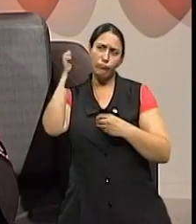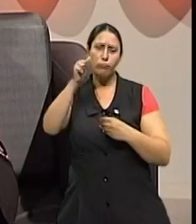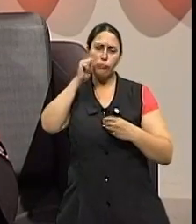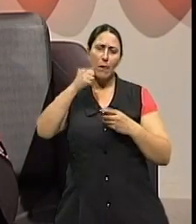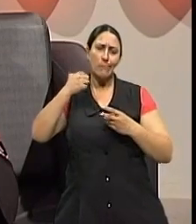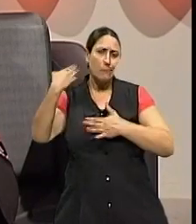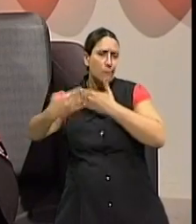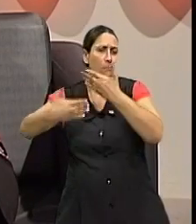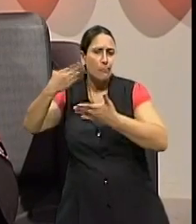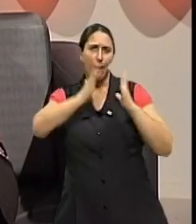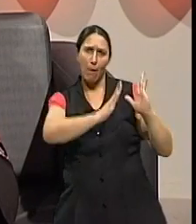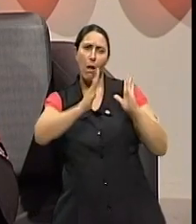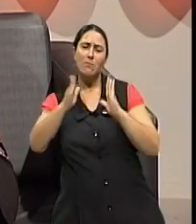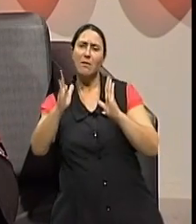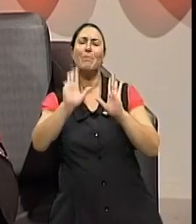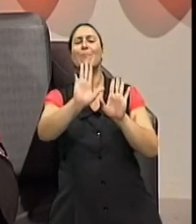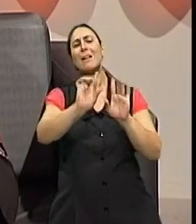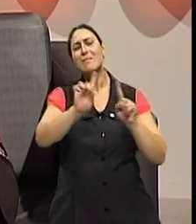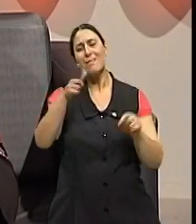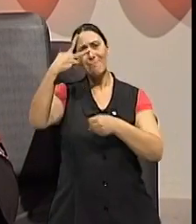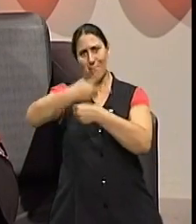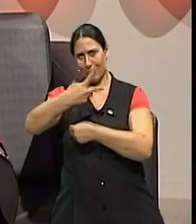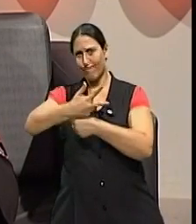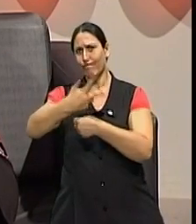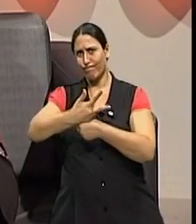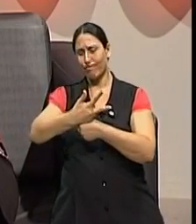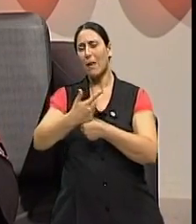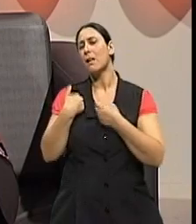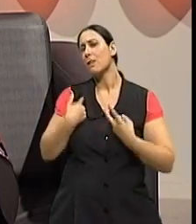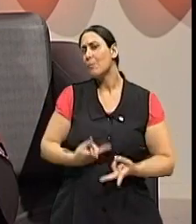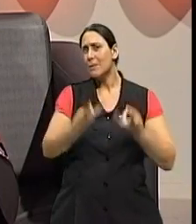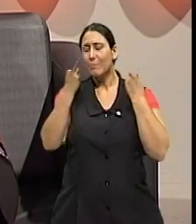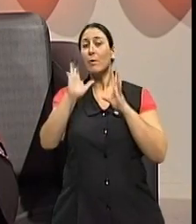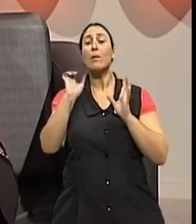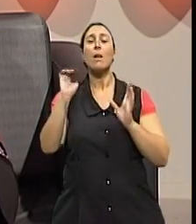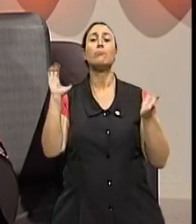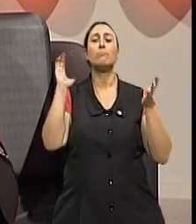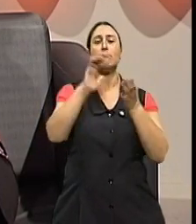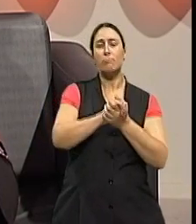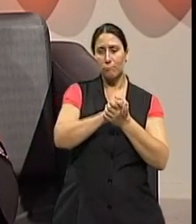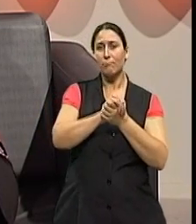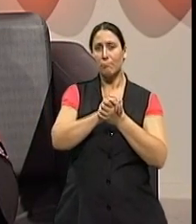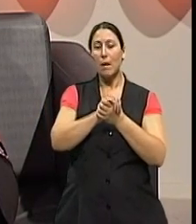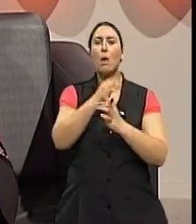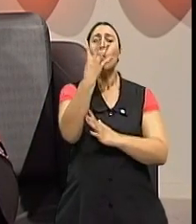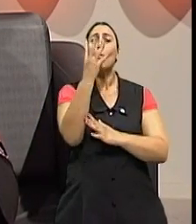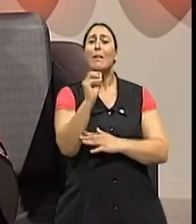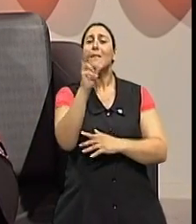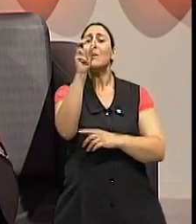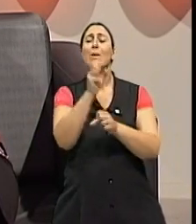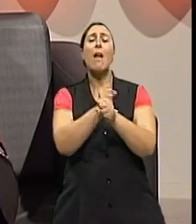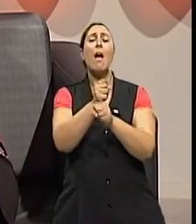me chama a atenção hoje, na nossa sociedade, a separação de casais com 40, com 50 anos de casados,